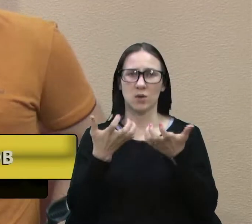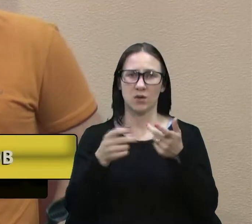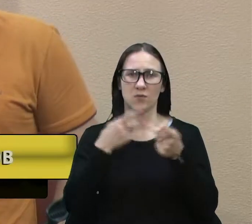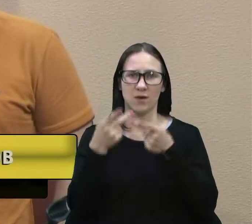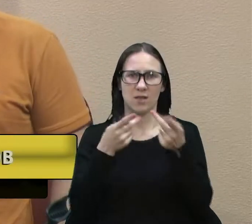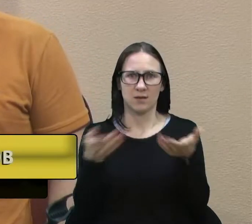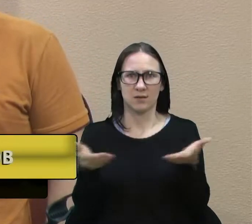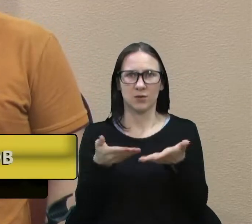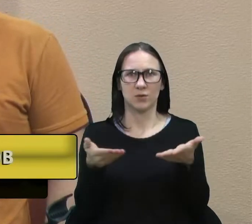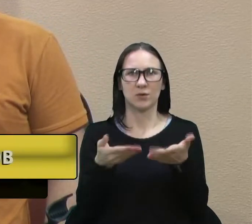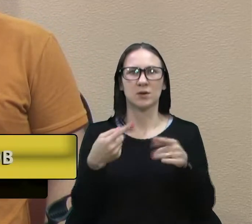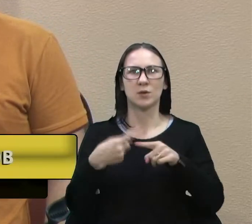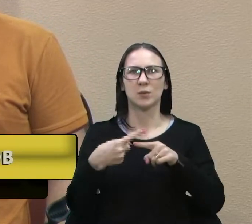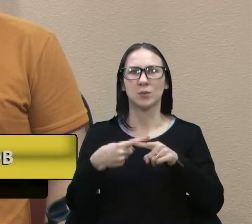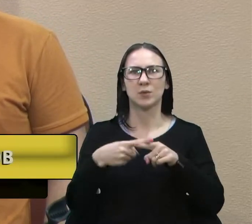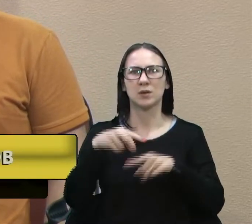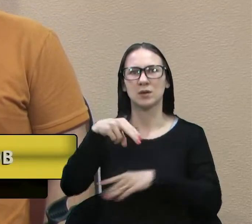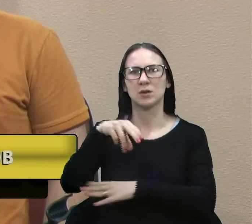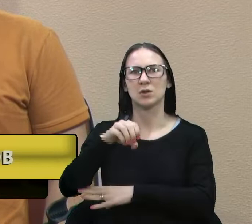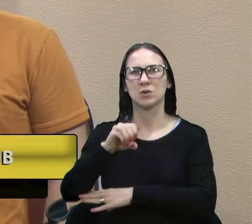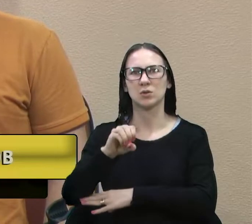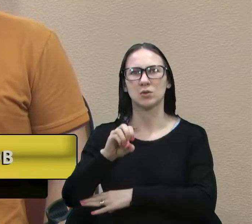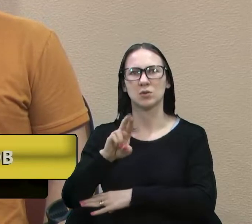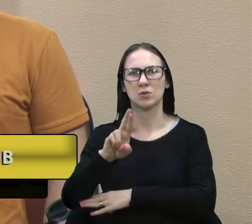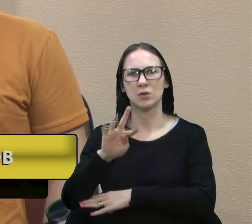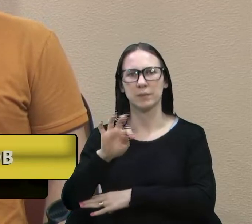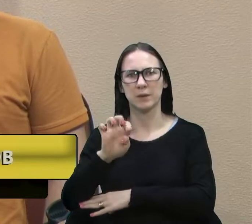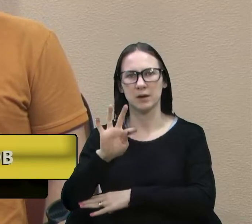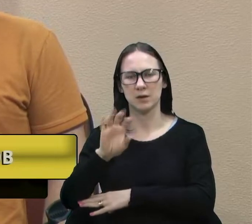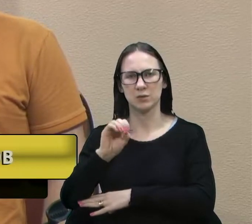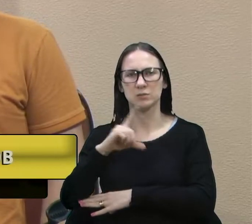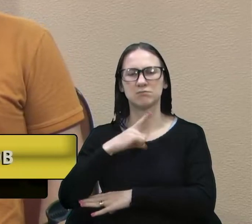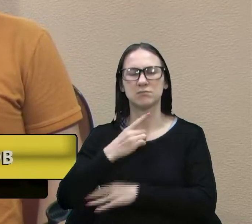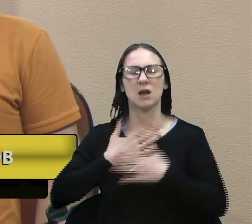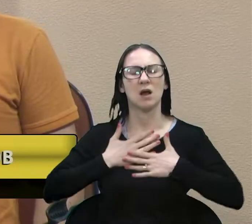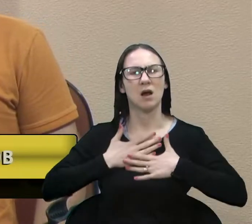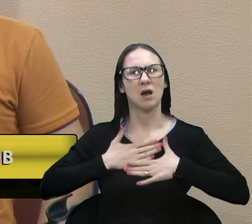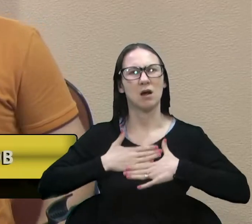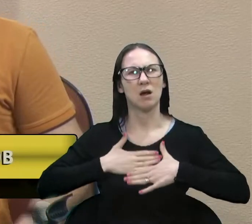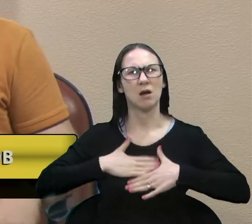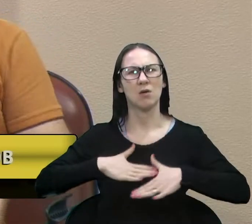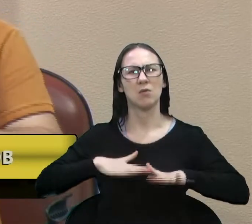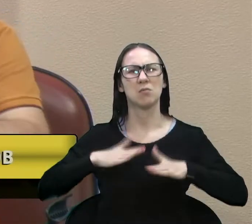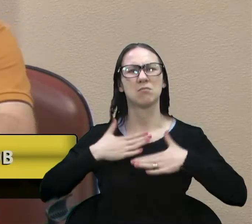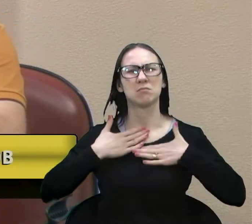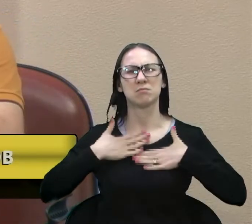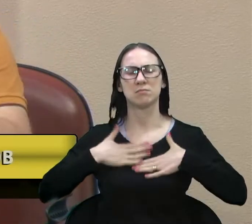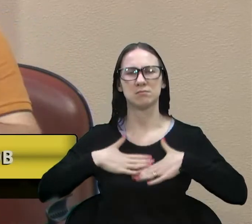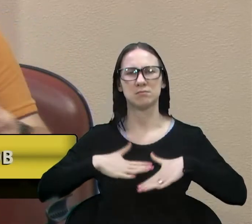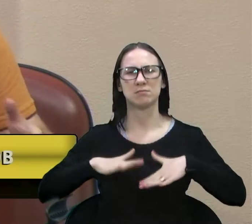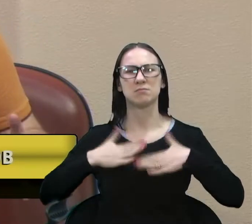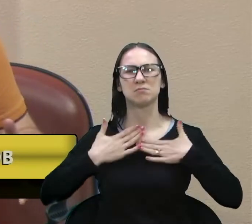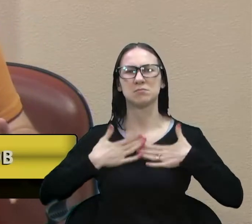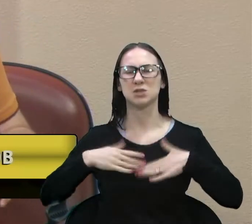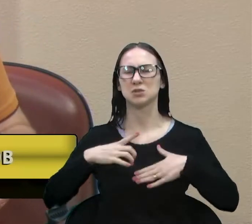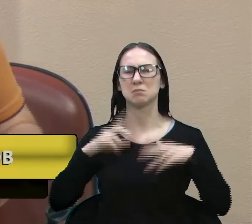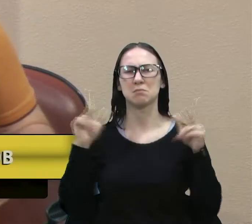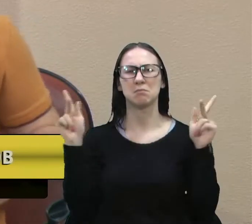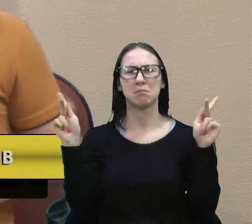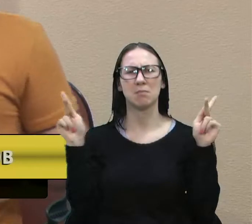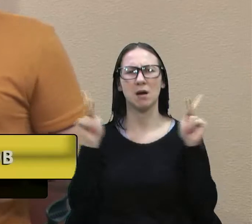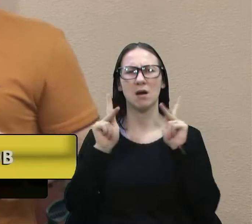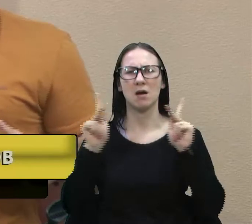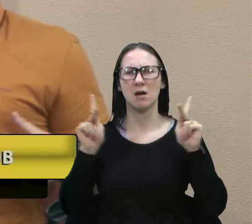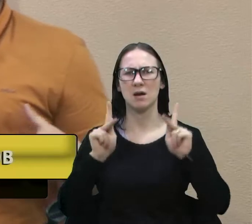hoje, porque o Norberto era um cara extremamente calmo, um cara que tinha uma paz muito grande,